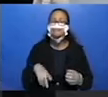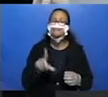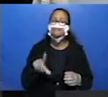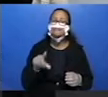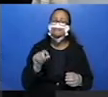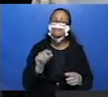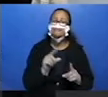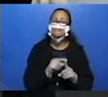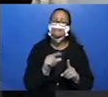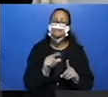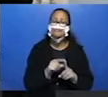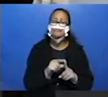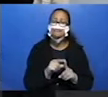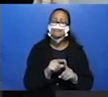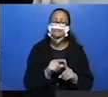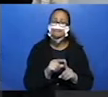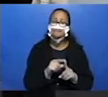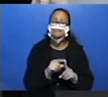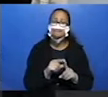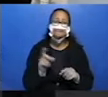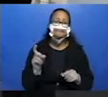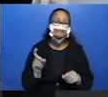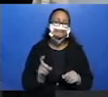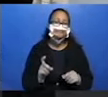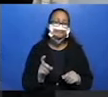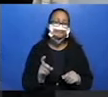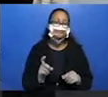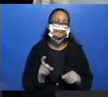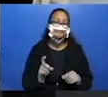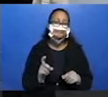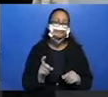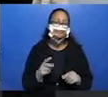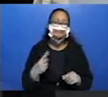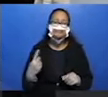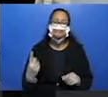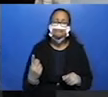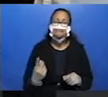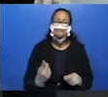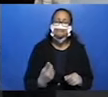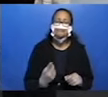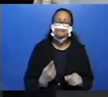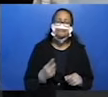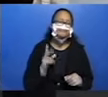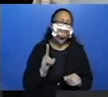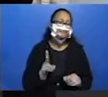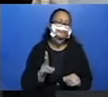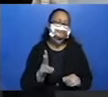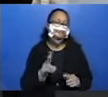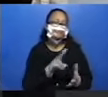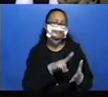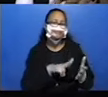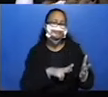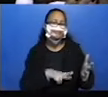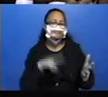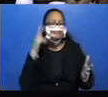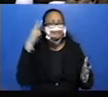palavras é que fazem com que o enredo seja muito envolvente, que te dê vontade de continuar lendo a história.